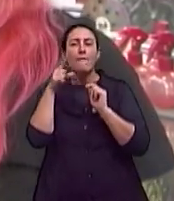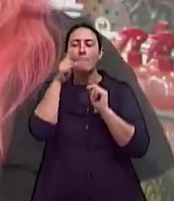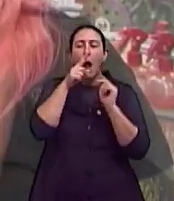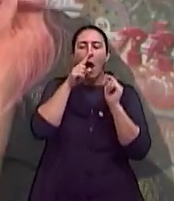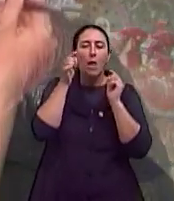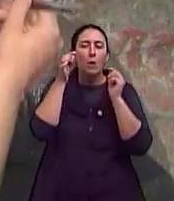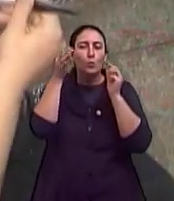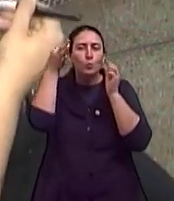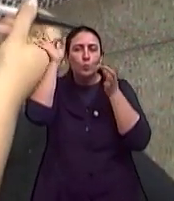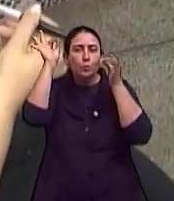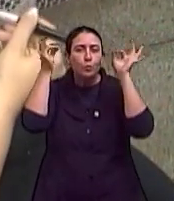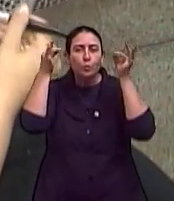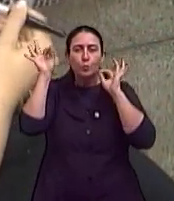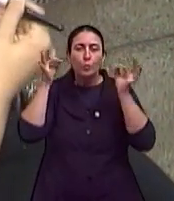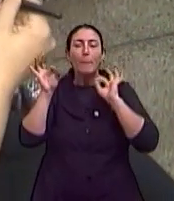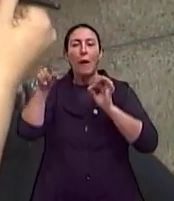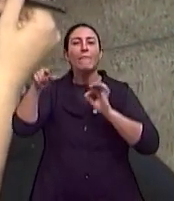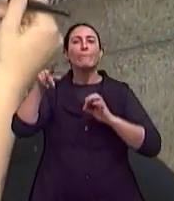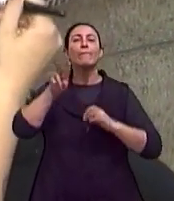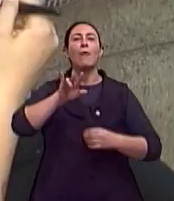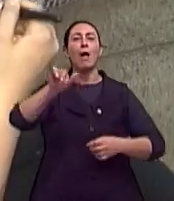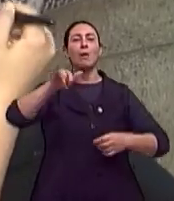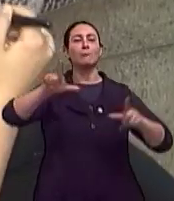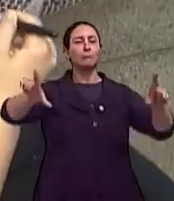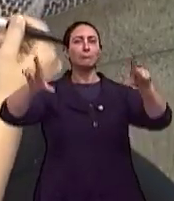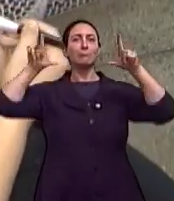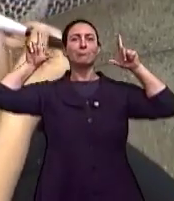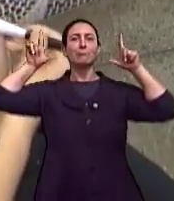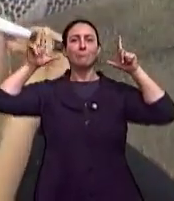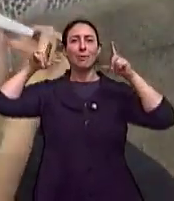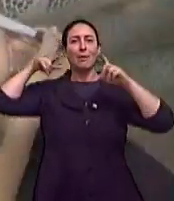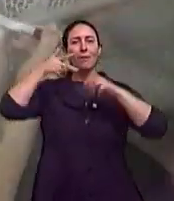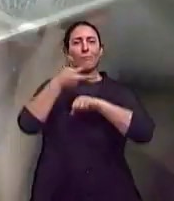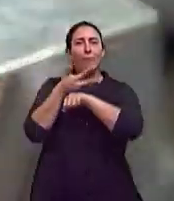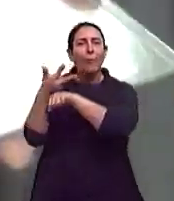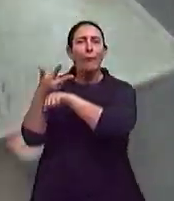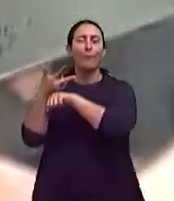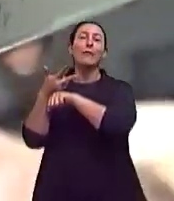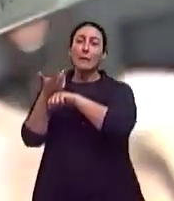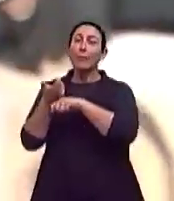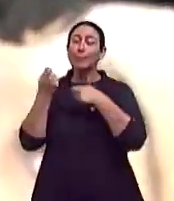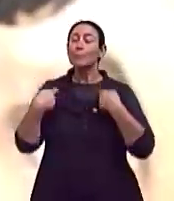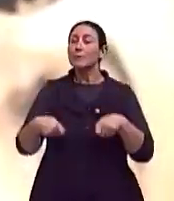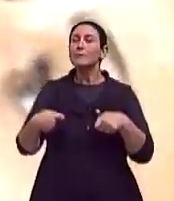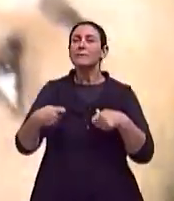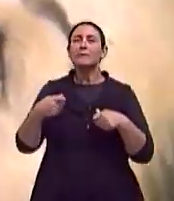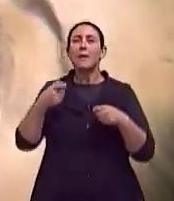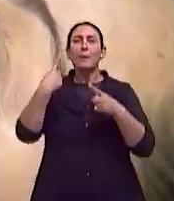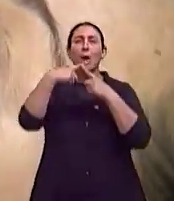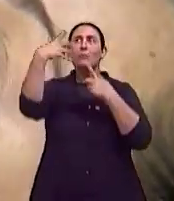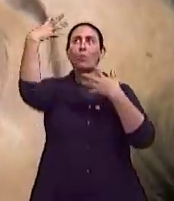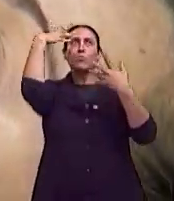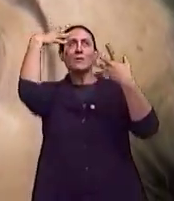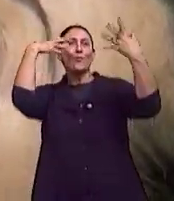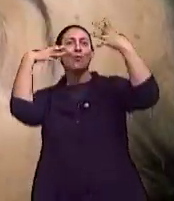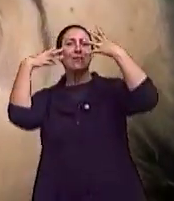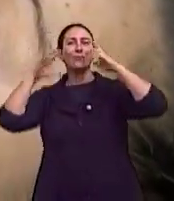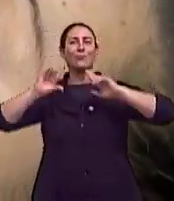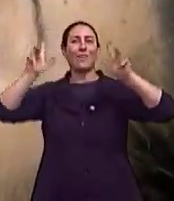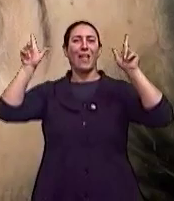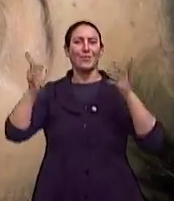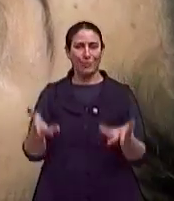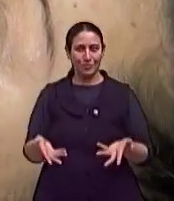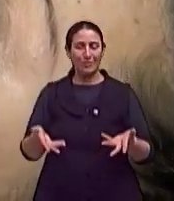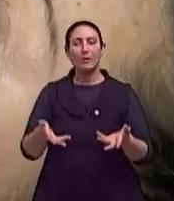a pessoa tenha que vai gravar o vídeo. Ela tem partículas fotocromáticas, elas refletem a luz de uma maneira diferente. Por